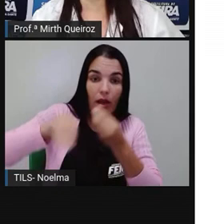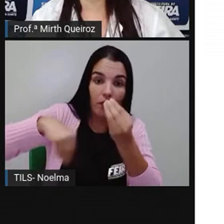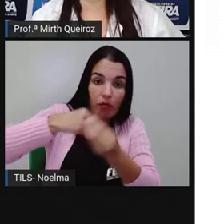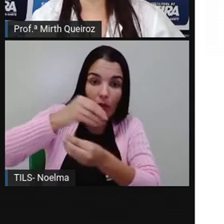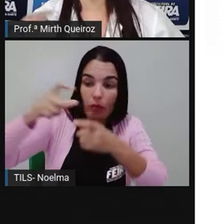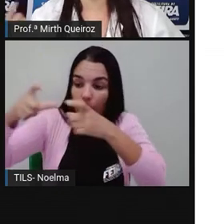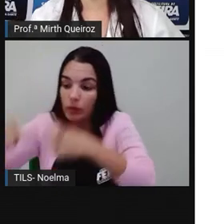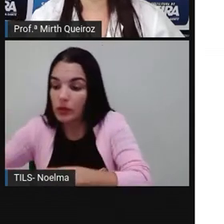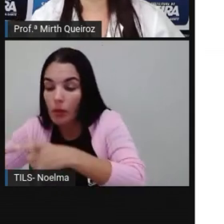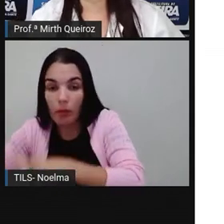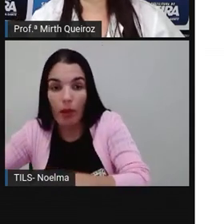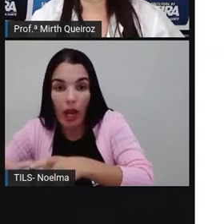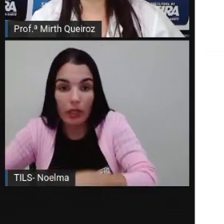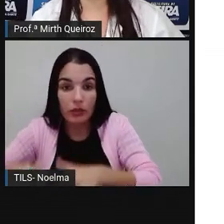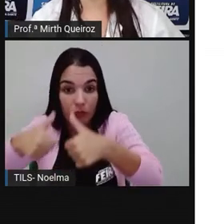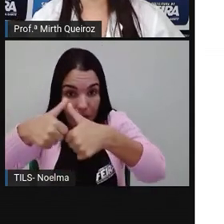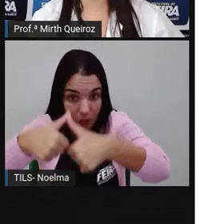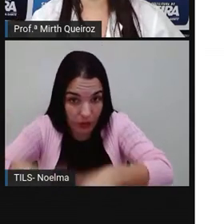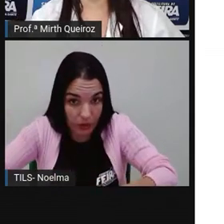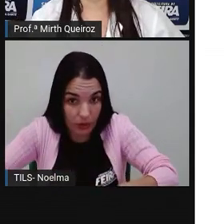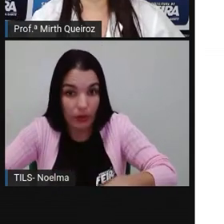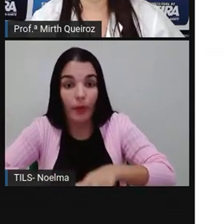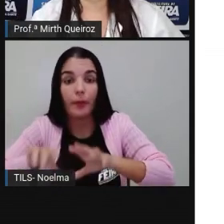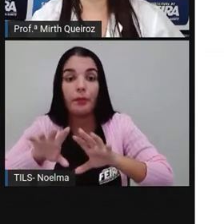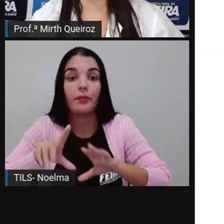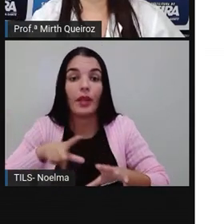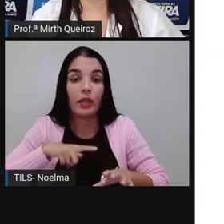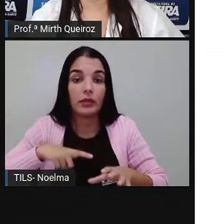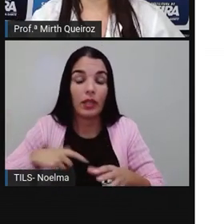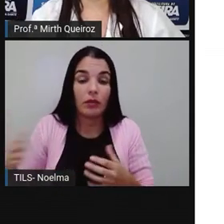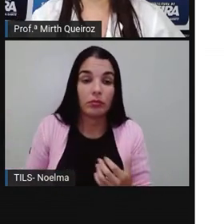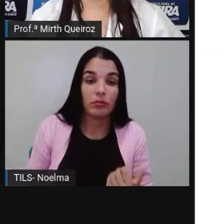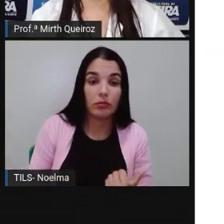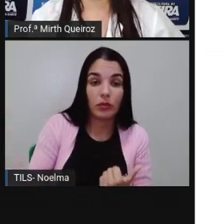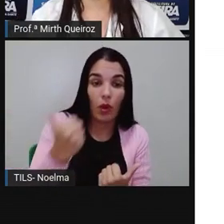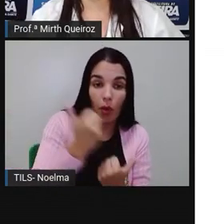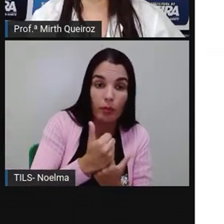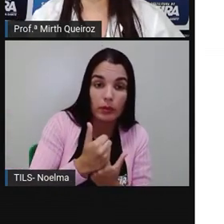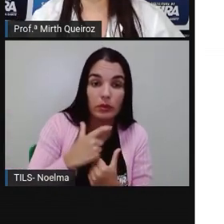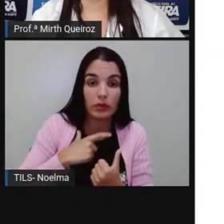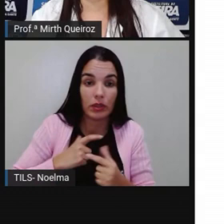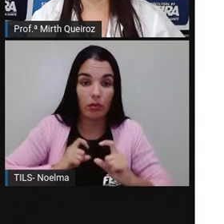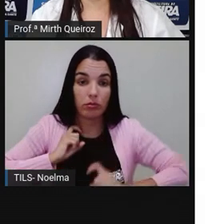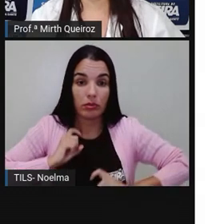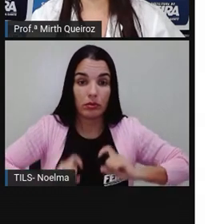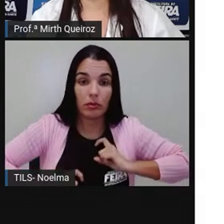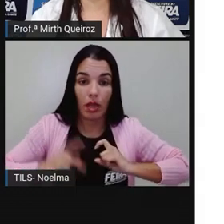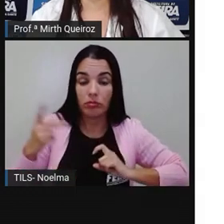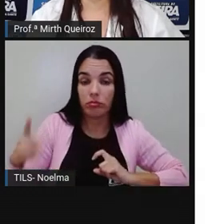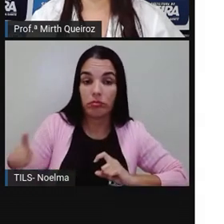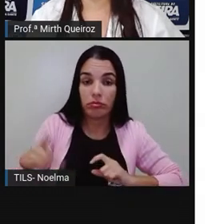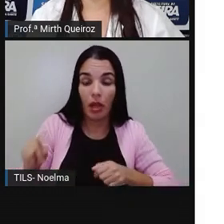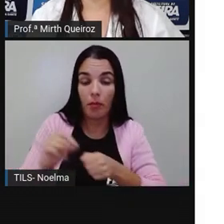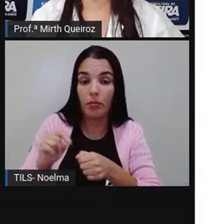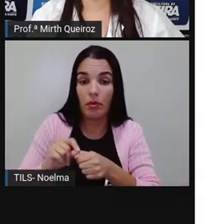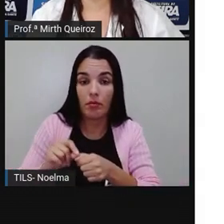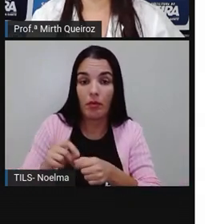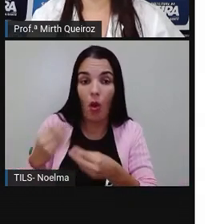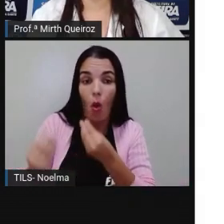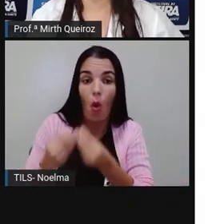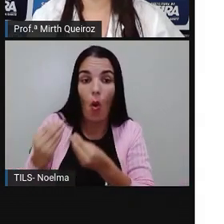espaço físico, que é o local ocupado, né? Por um organismo e o seu papel